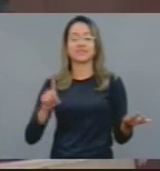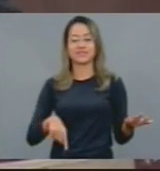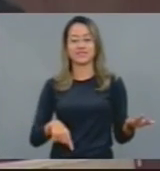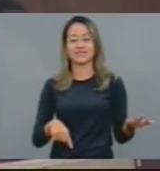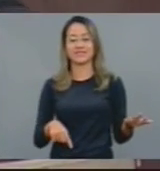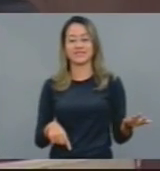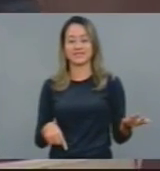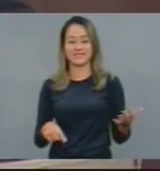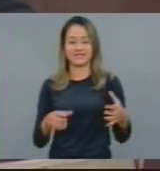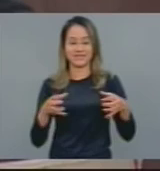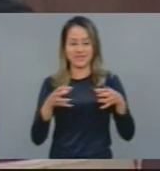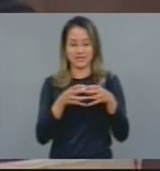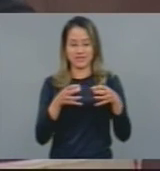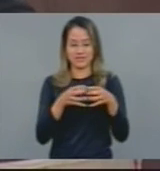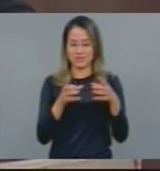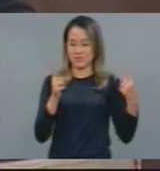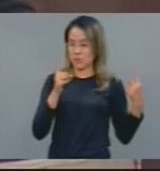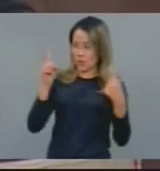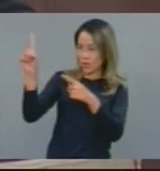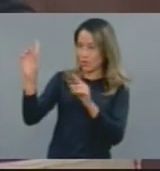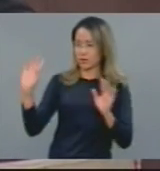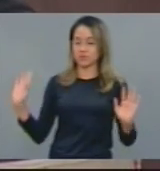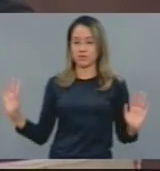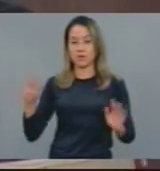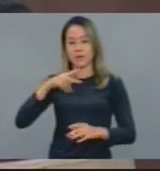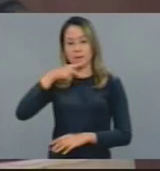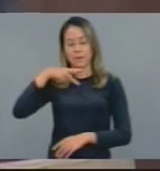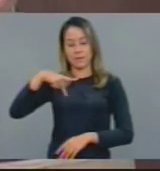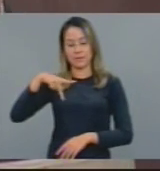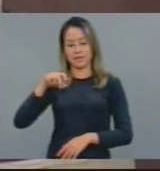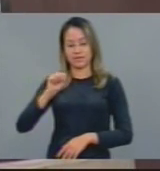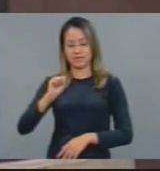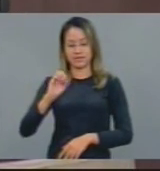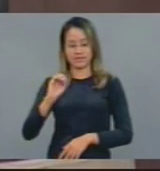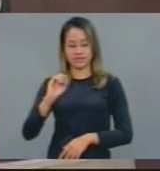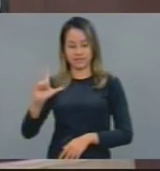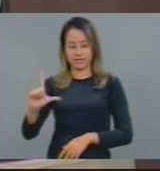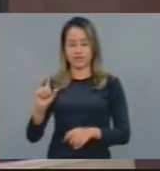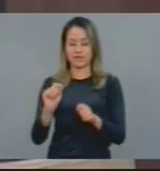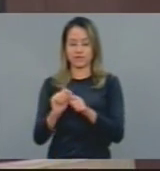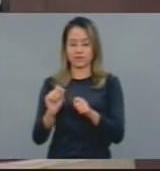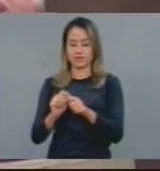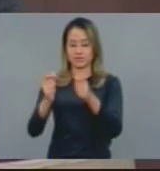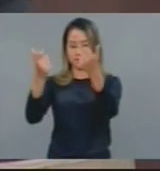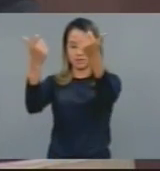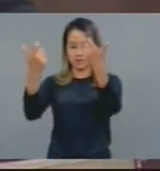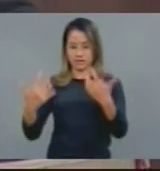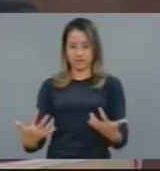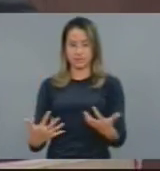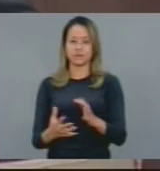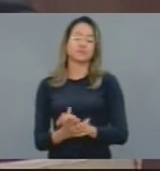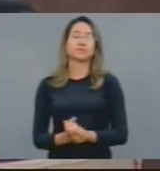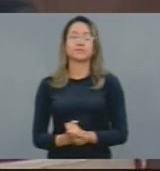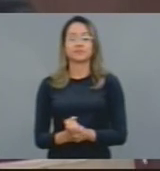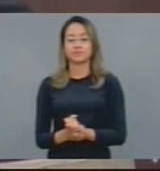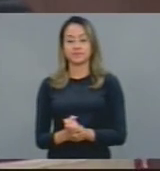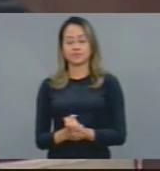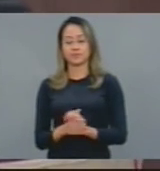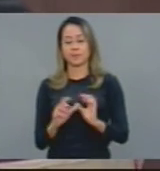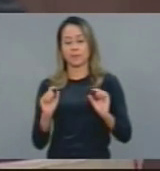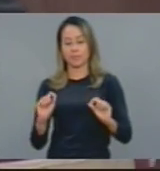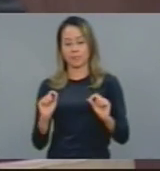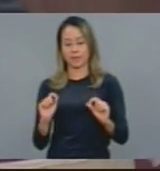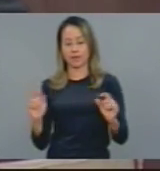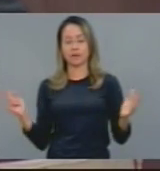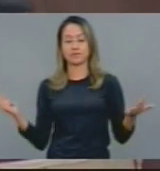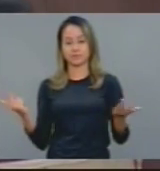esquerda, eleito pelo pessoal PSTU e PCB, para fazer um comentário sobre uma decisão do Conselho de